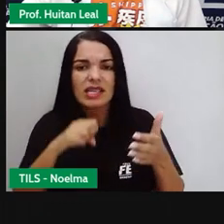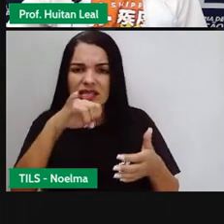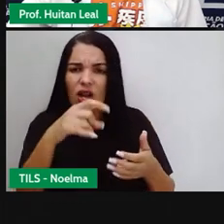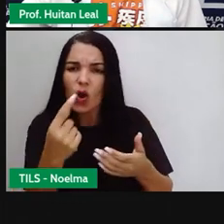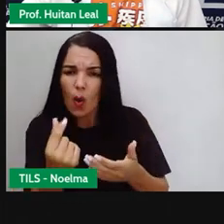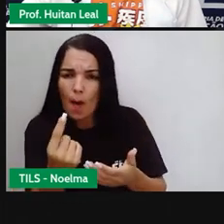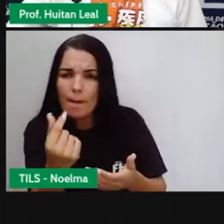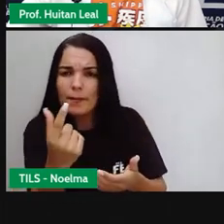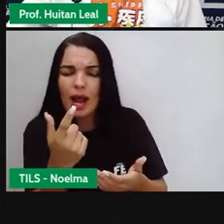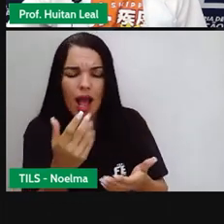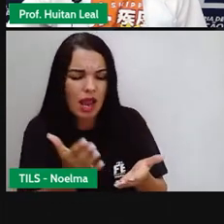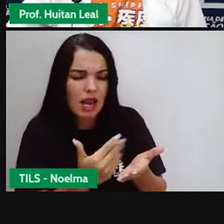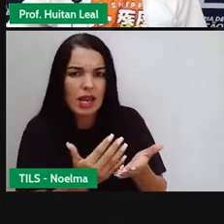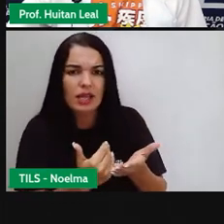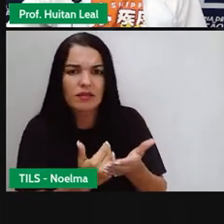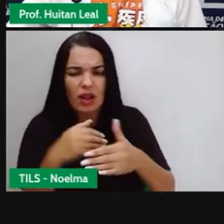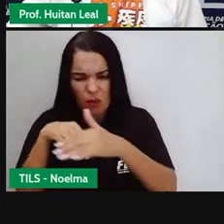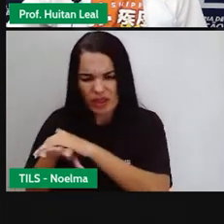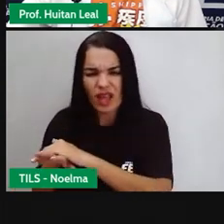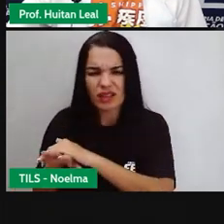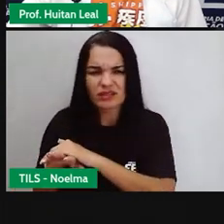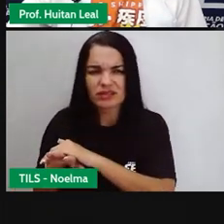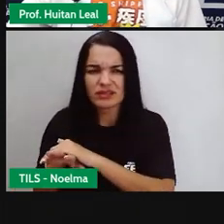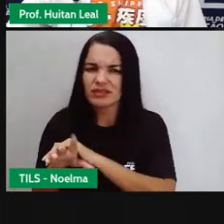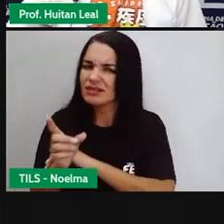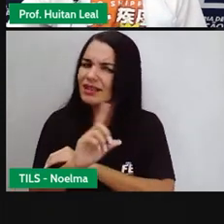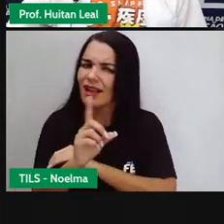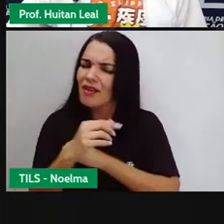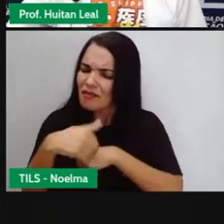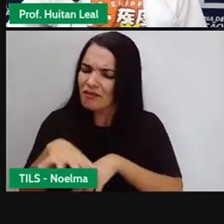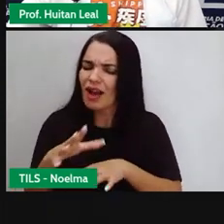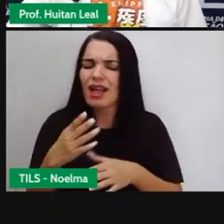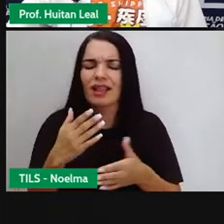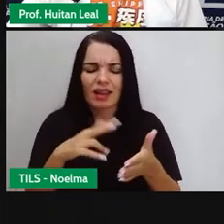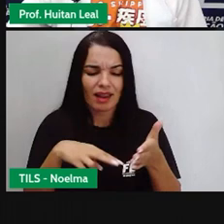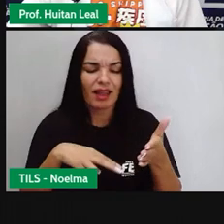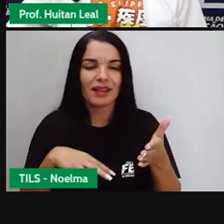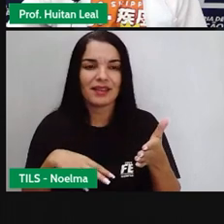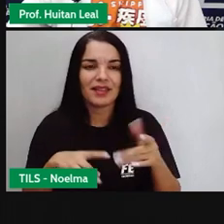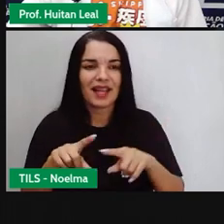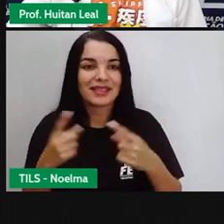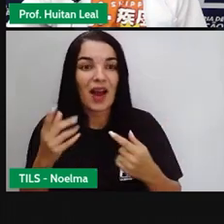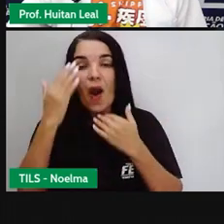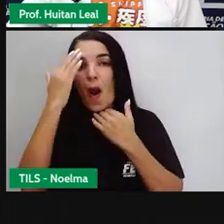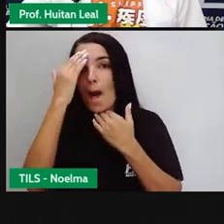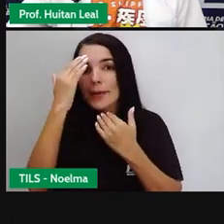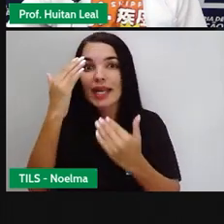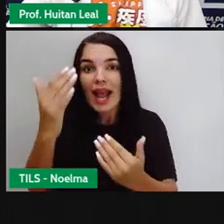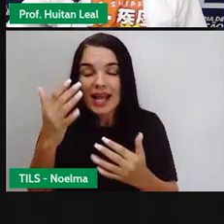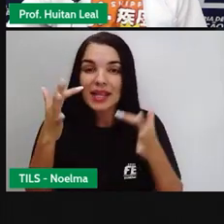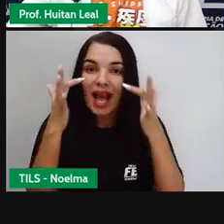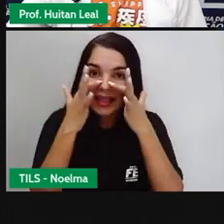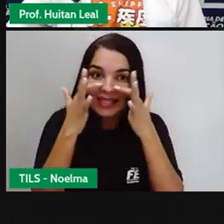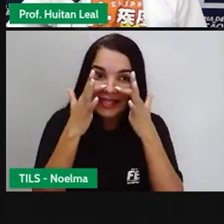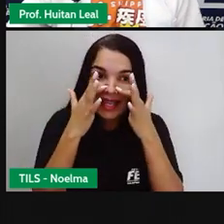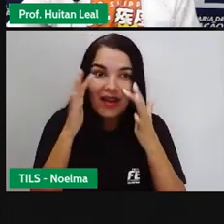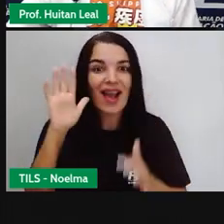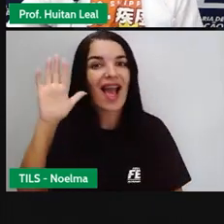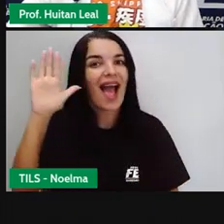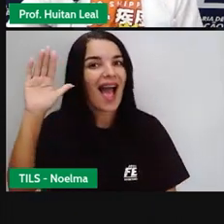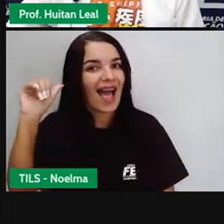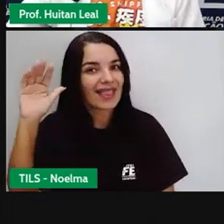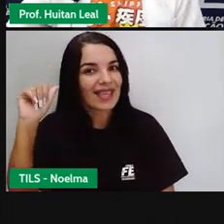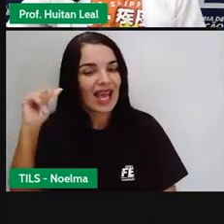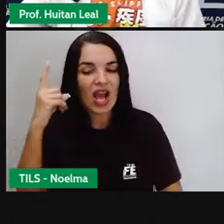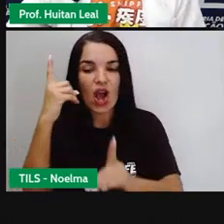conhecimento nenhum. Então, gente, obrigado pela atenção. Até breve. Nós